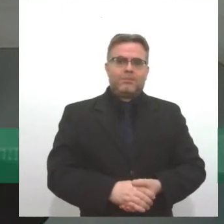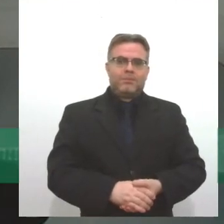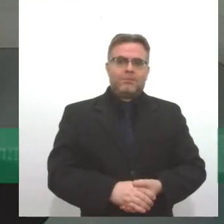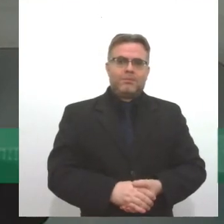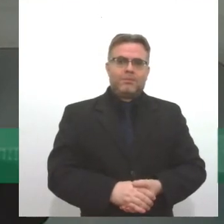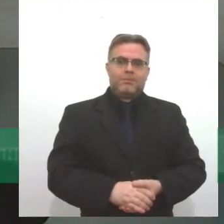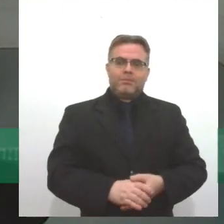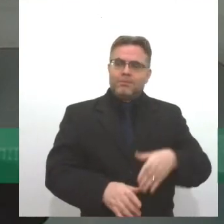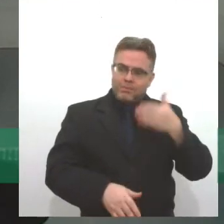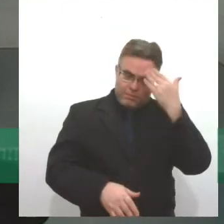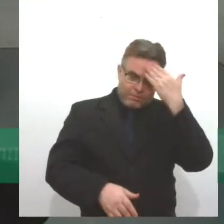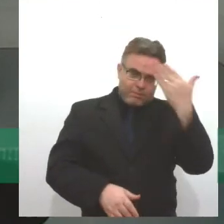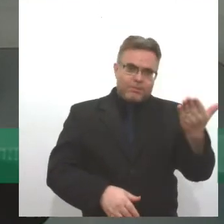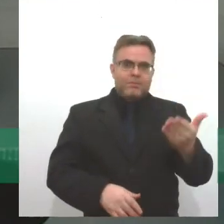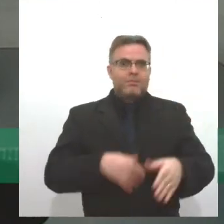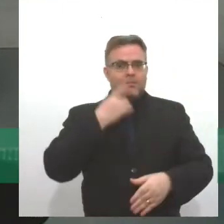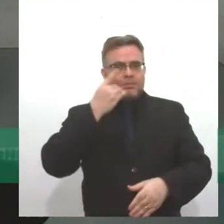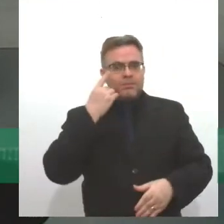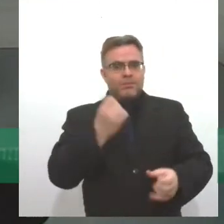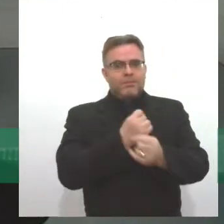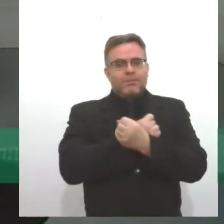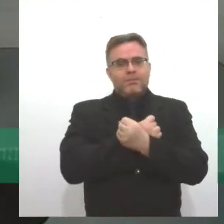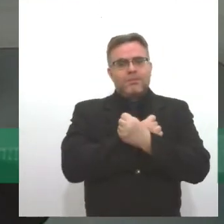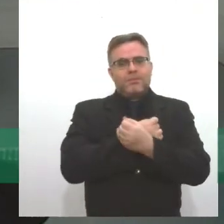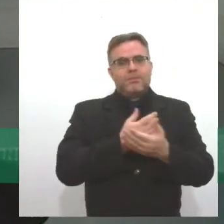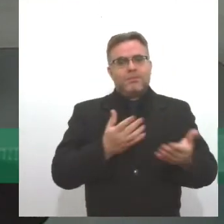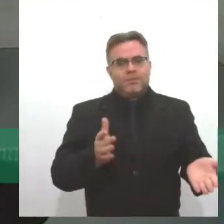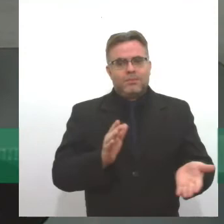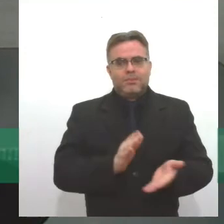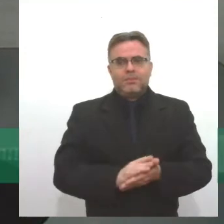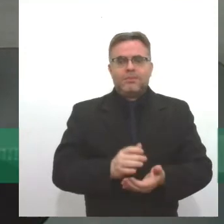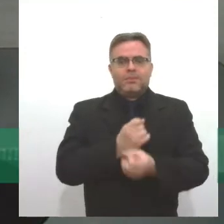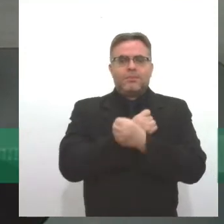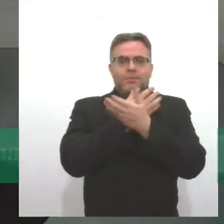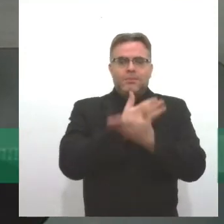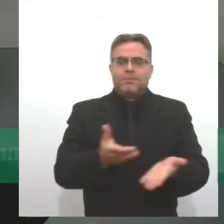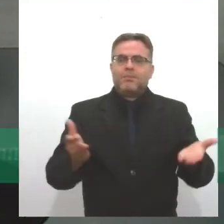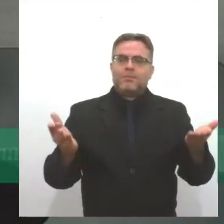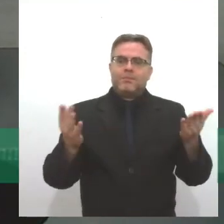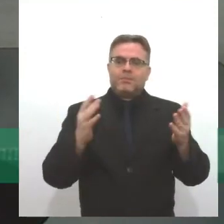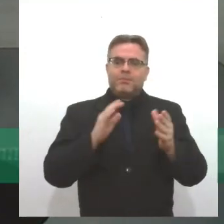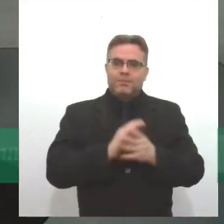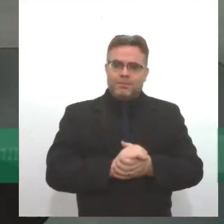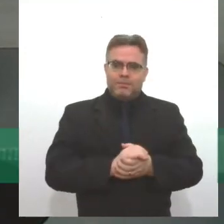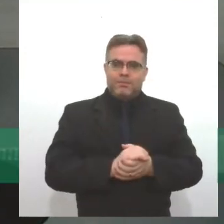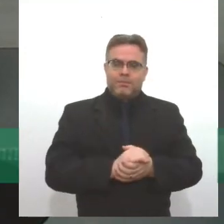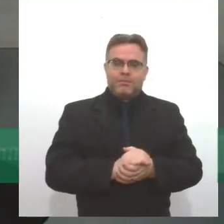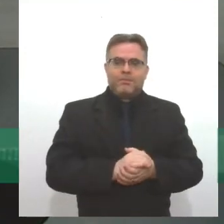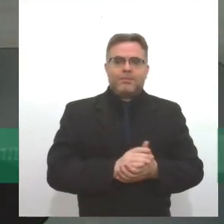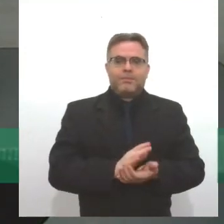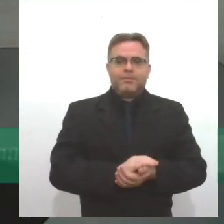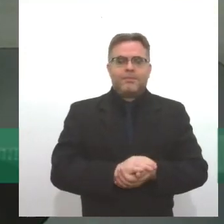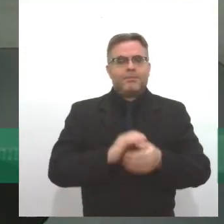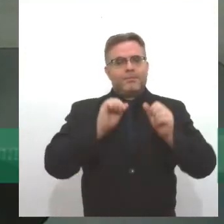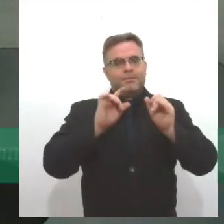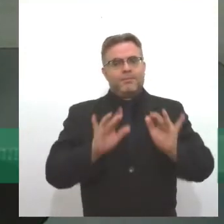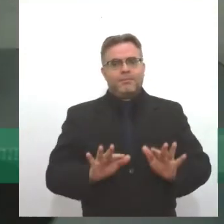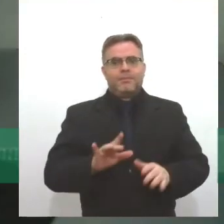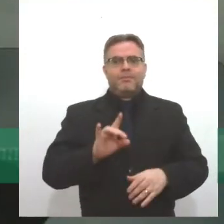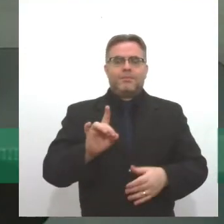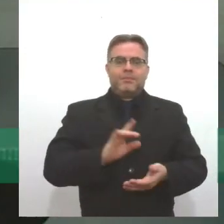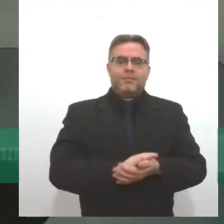Obrigado, obrigado deputado, um abraço, um abraço a todos vocês, que do Vê Barô nos abençoe, que Deus nos abençoe.